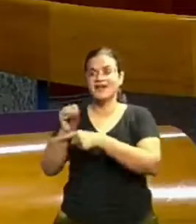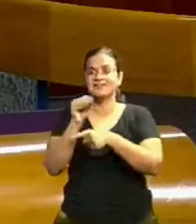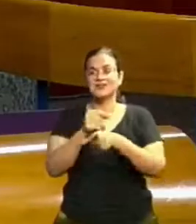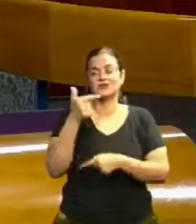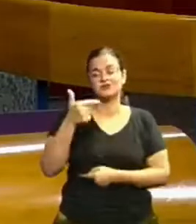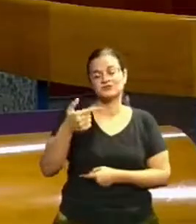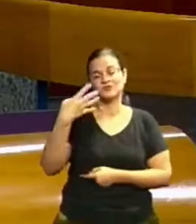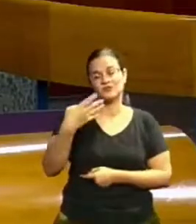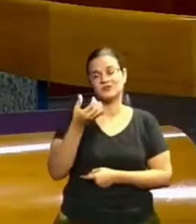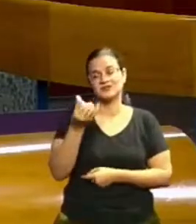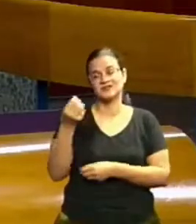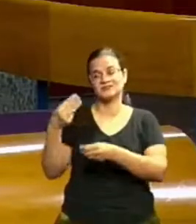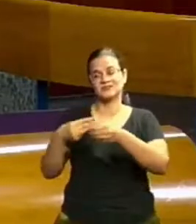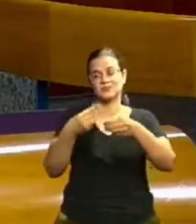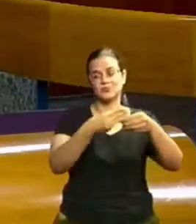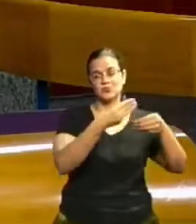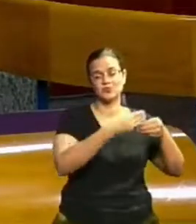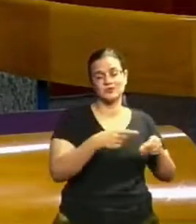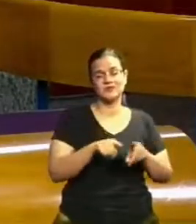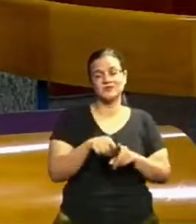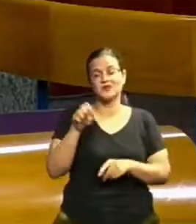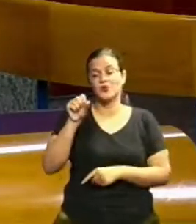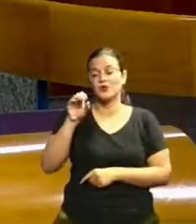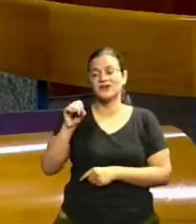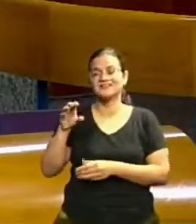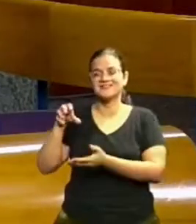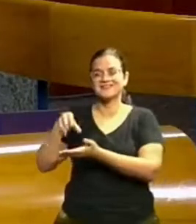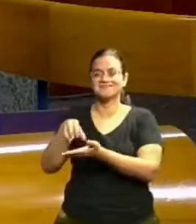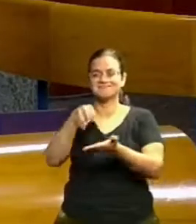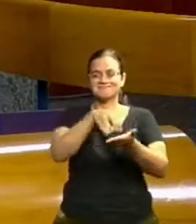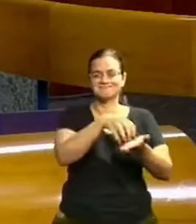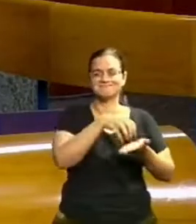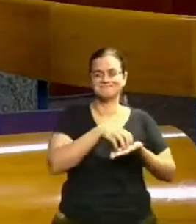246 municípios e 80 distritos.